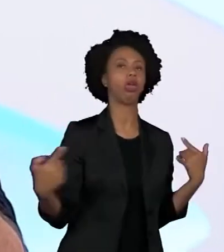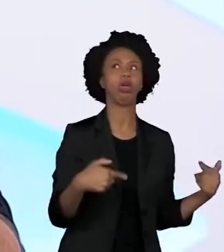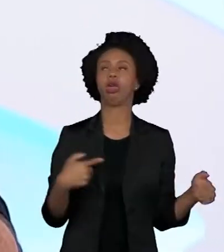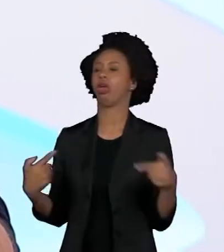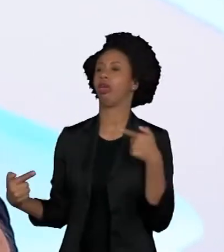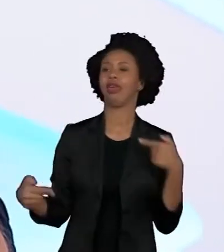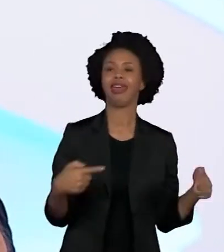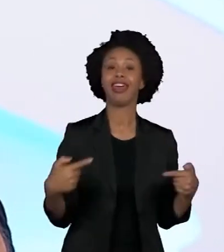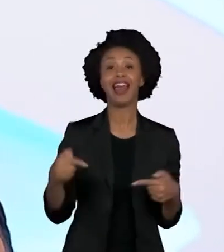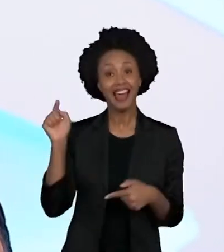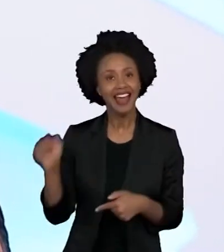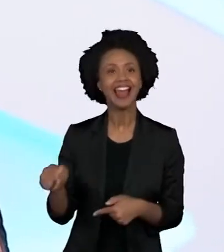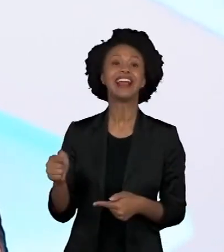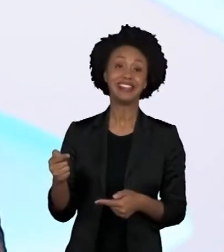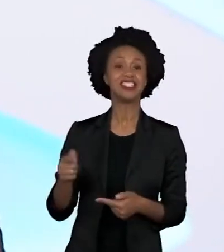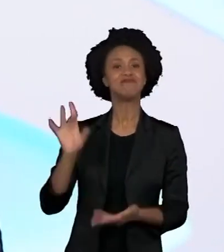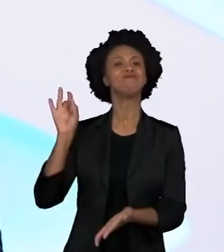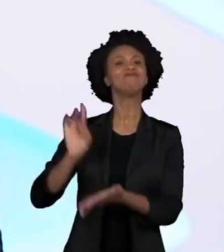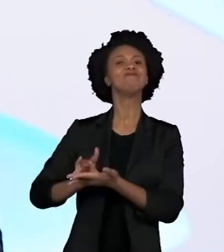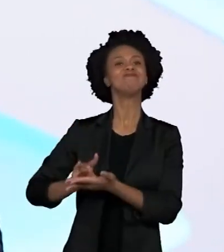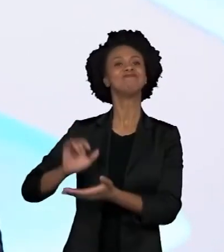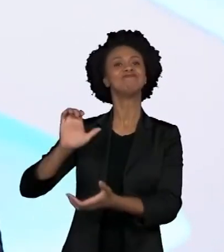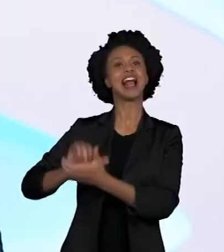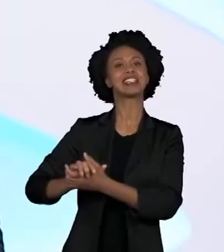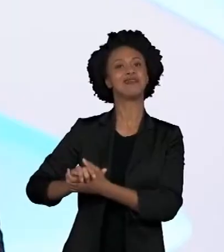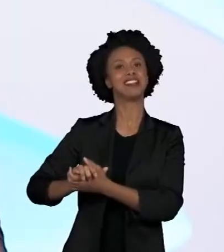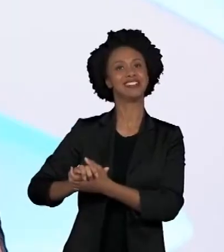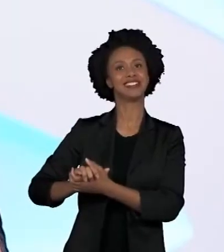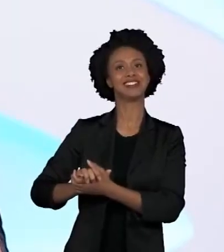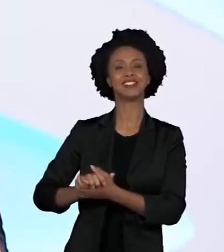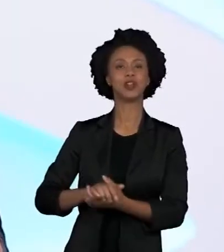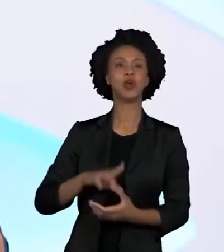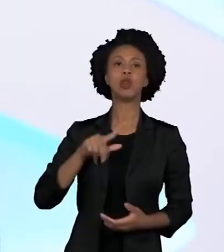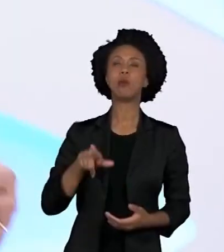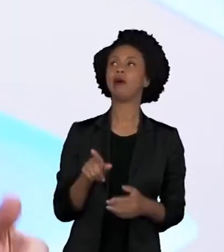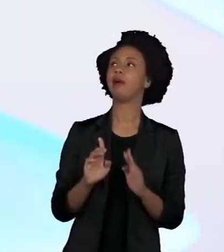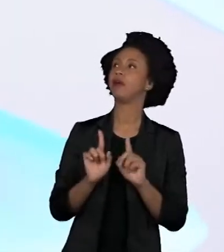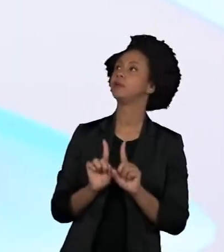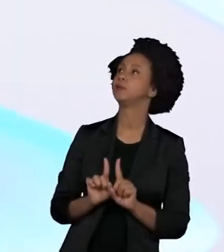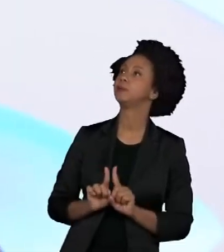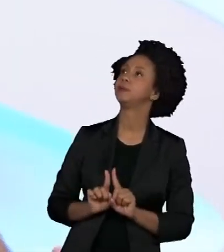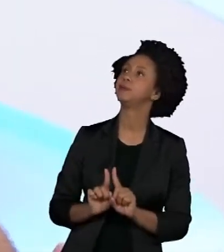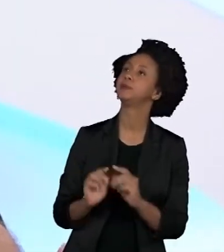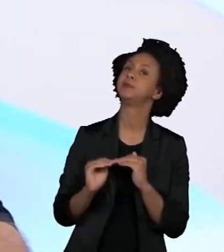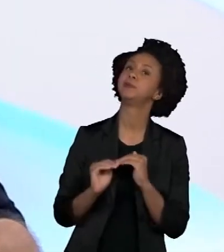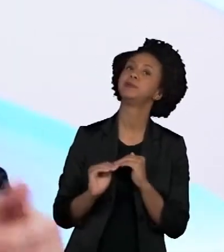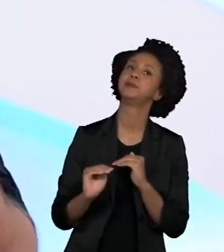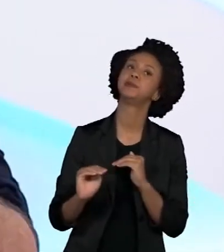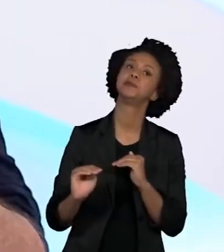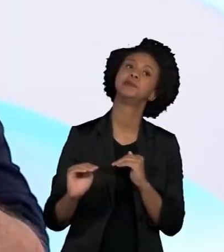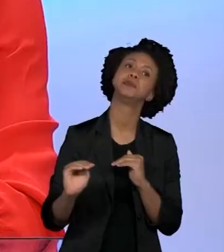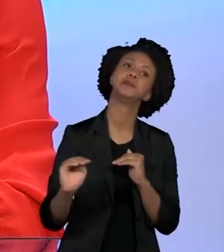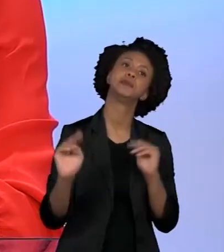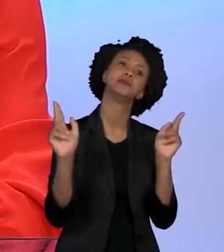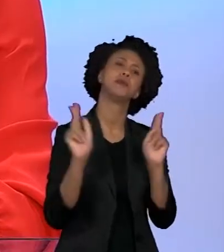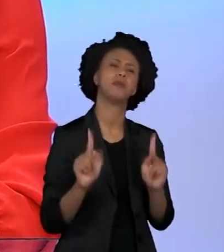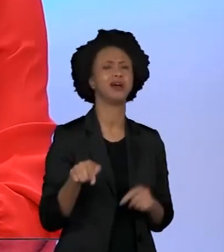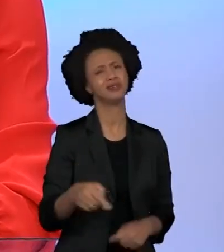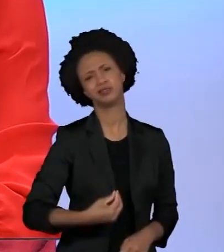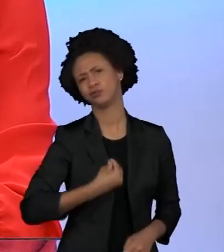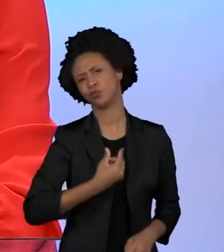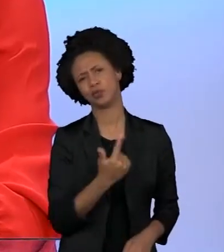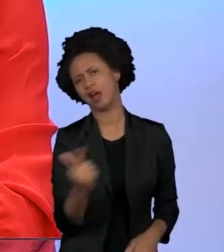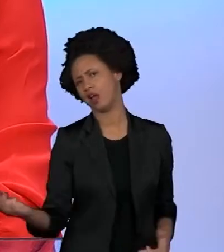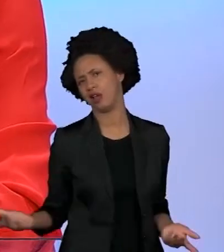é verdadeiramente o casal. O casal não é aquele cisne, aquela vida branda naquele lago. Isso não existe. O